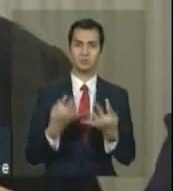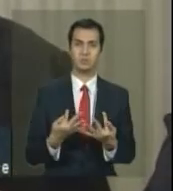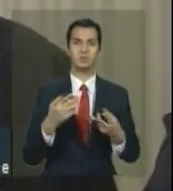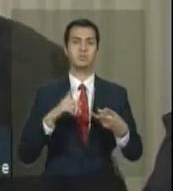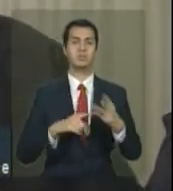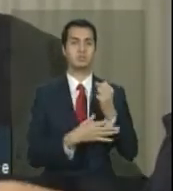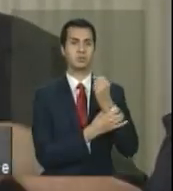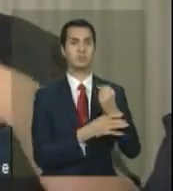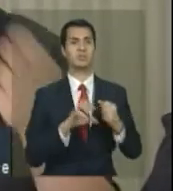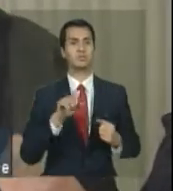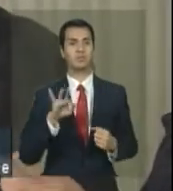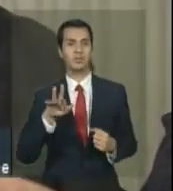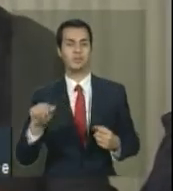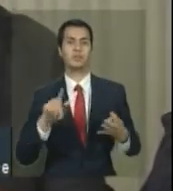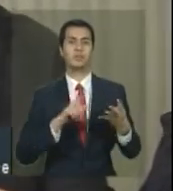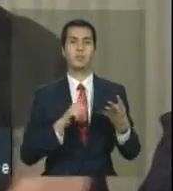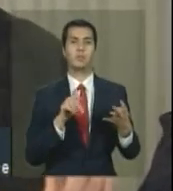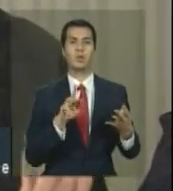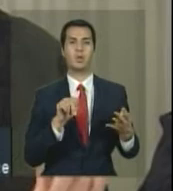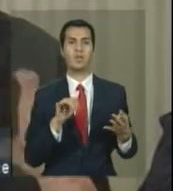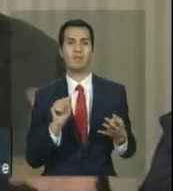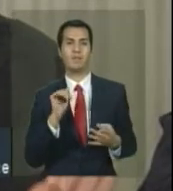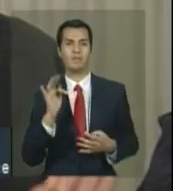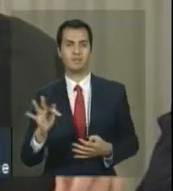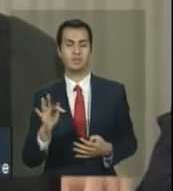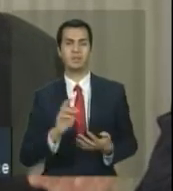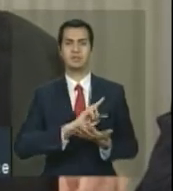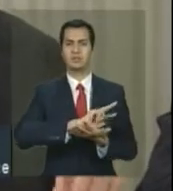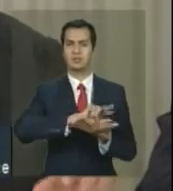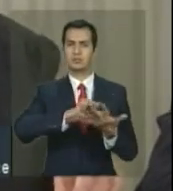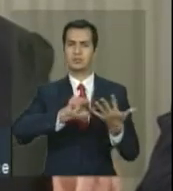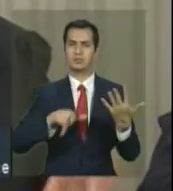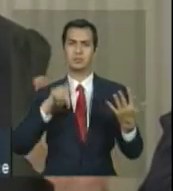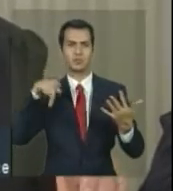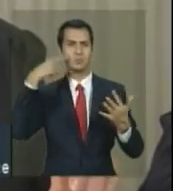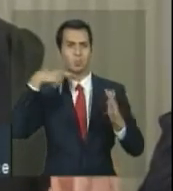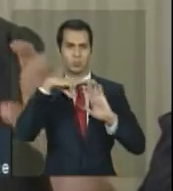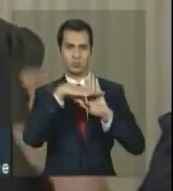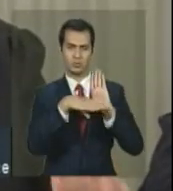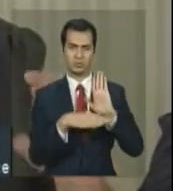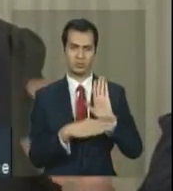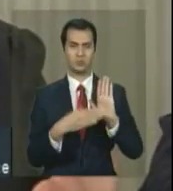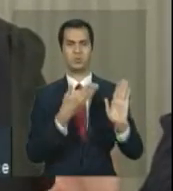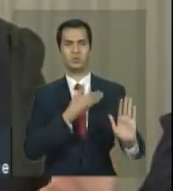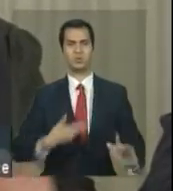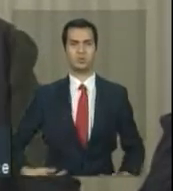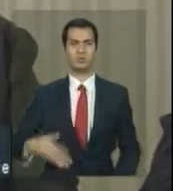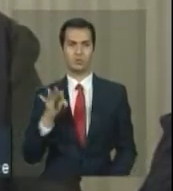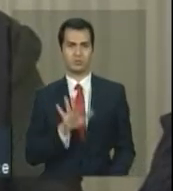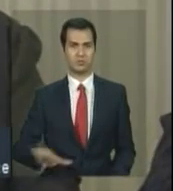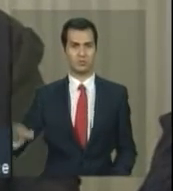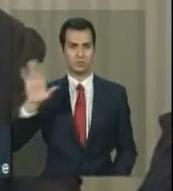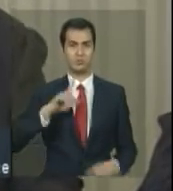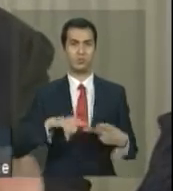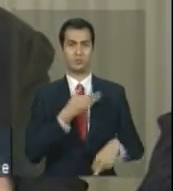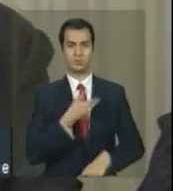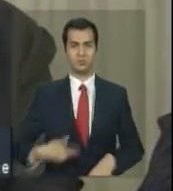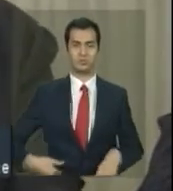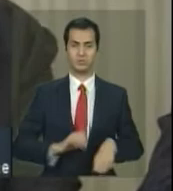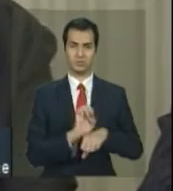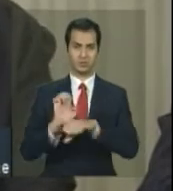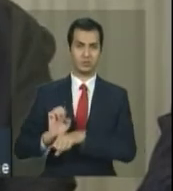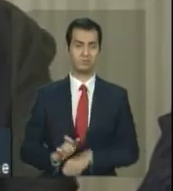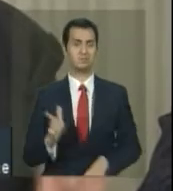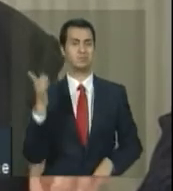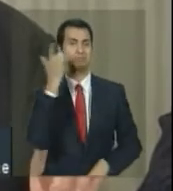Safra, que envolve o Pronaf, que envolve um conjunto de políticas públicas, do governo federal, do governo estadual, que garante